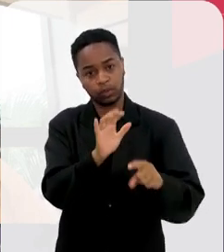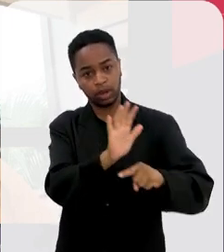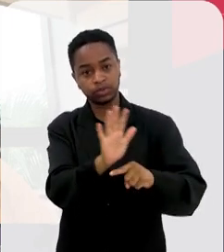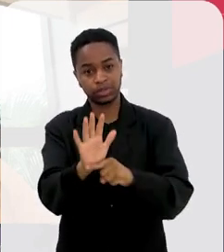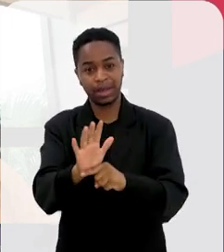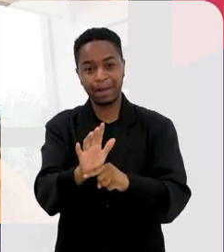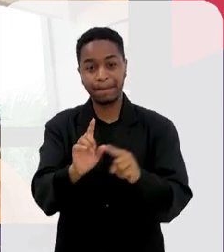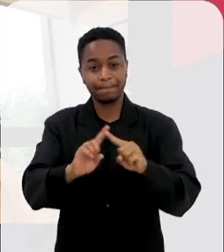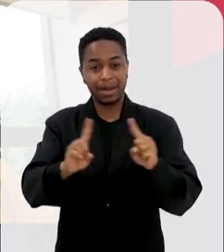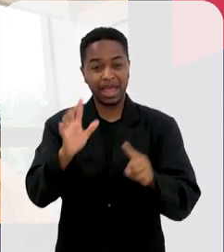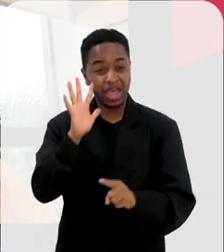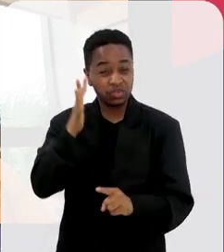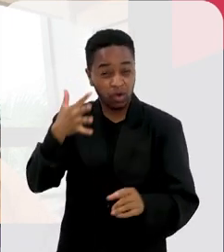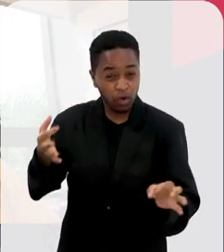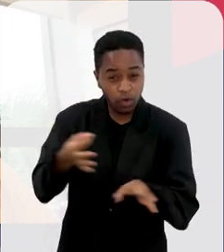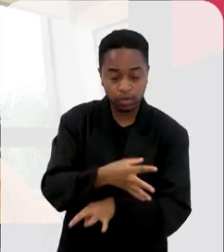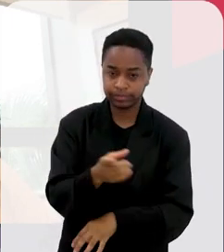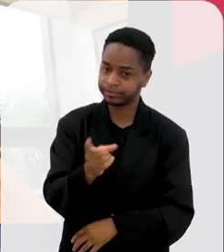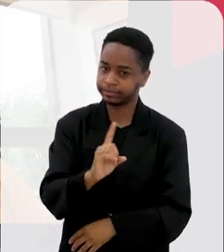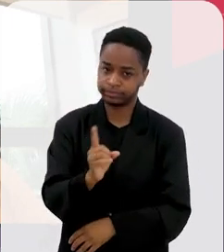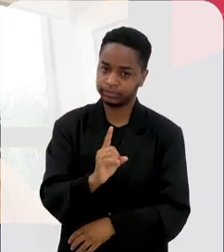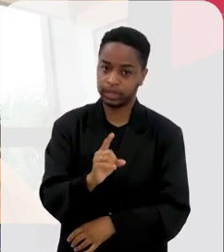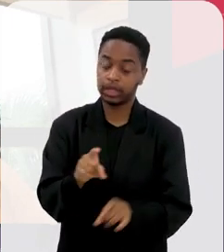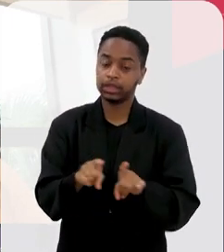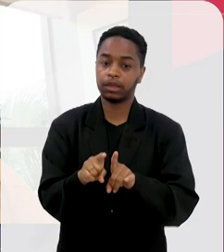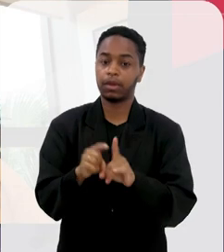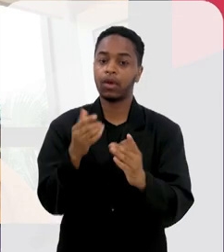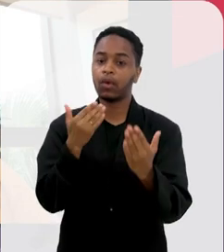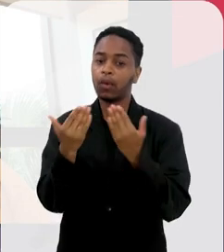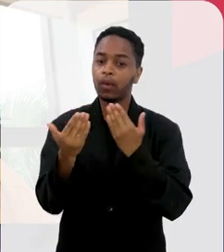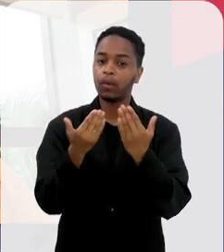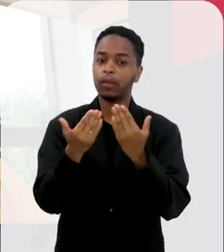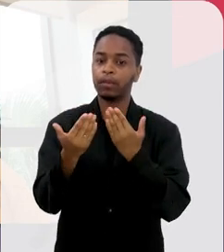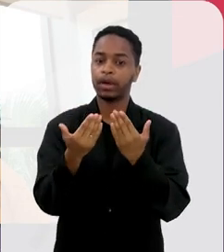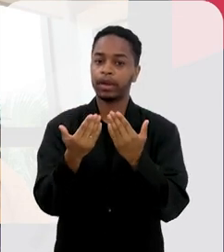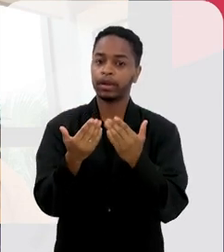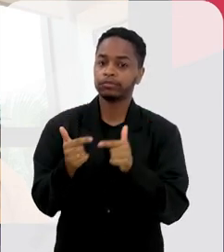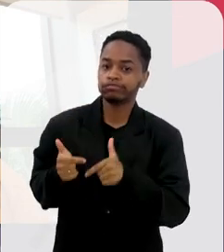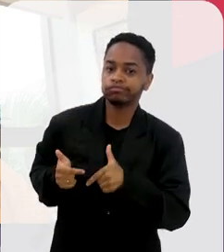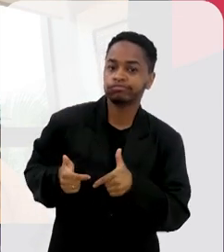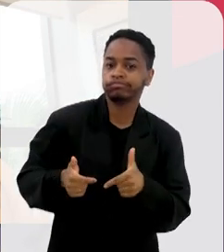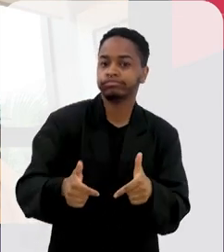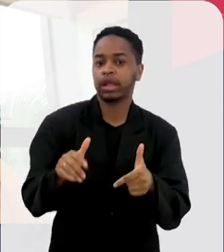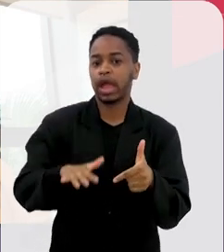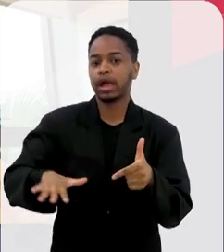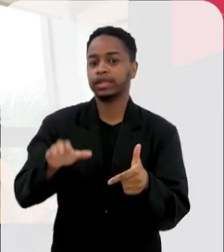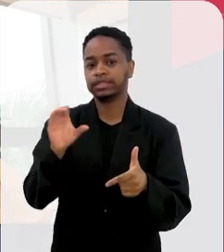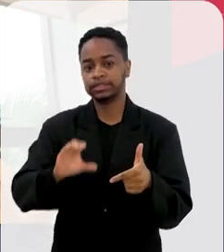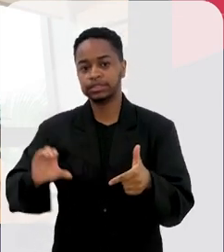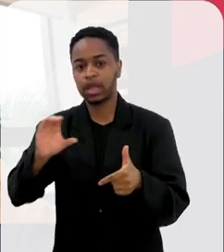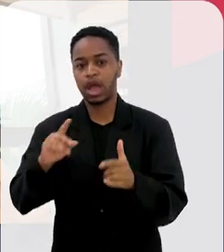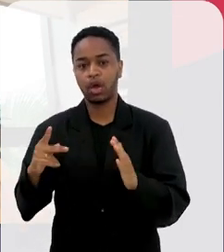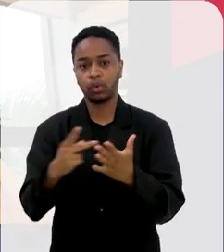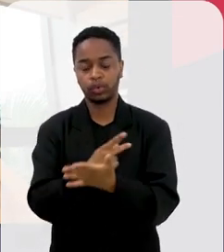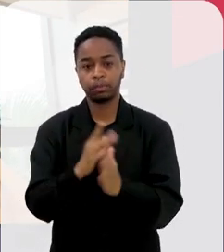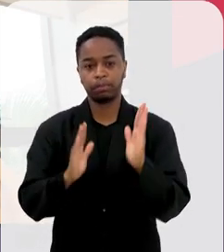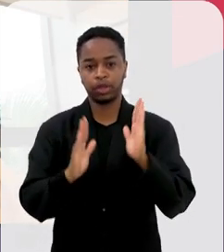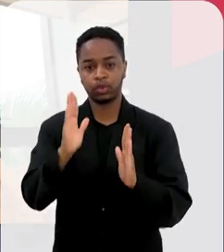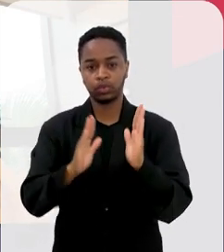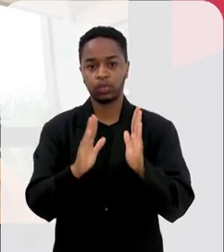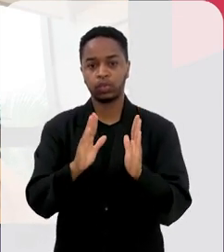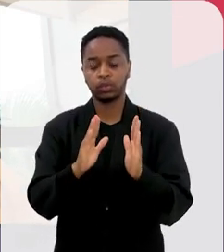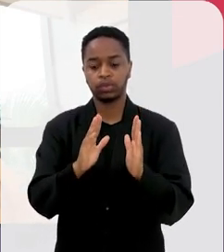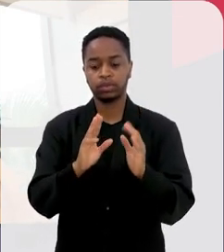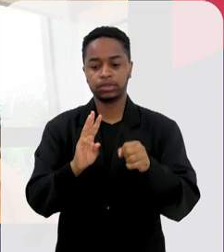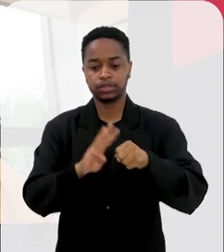pode ajudar, mas não resolve tudo. e comparar a força que a ciência teve na época